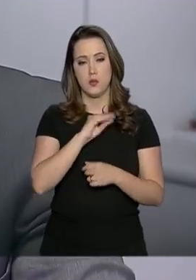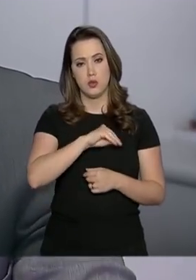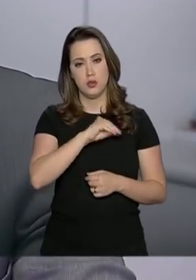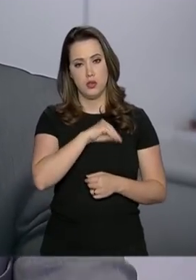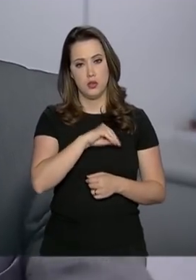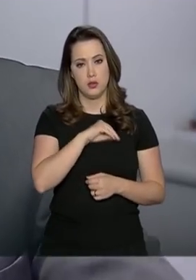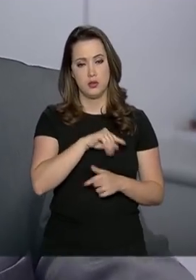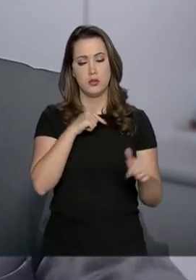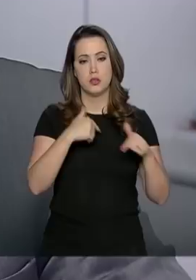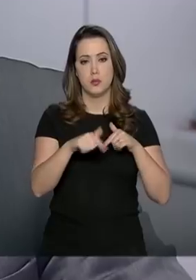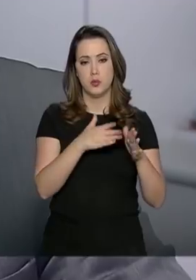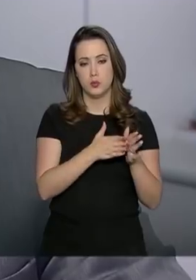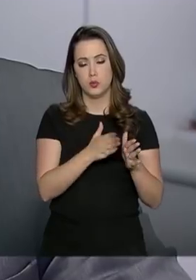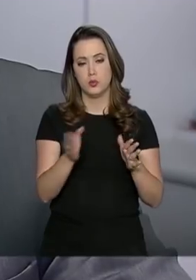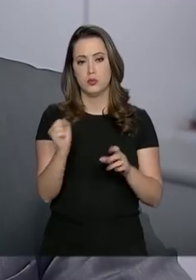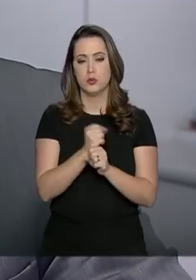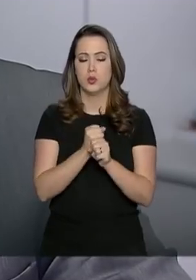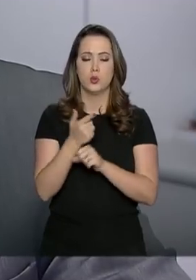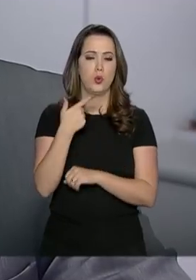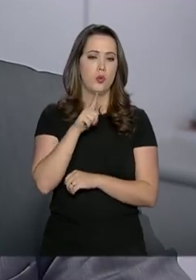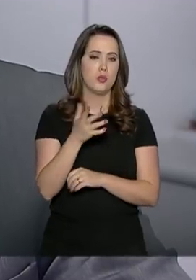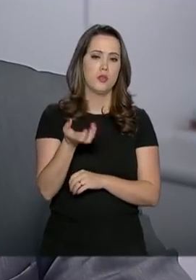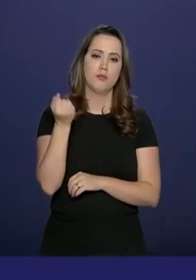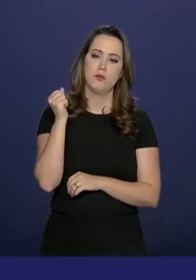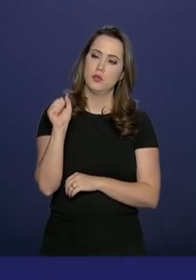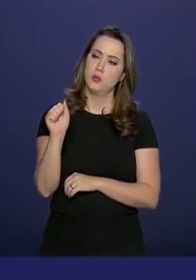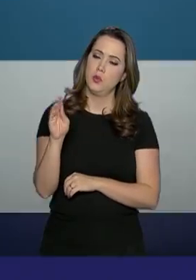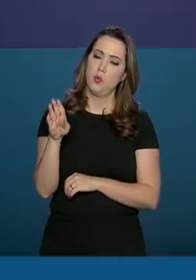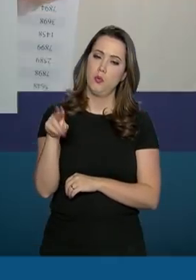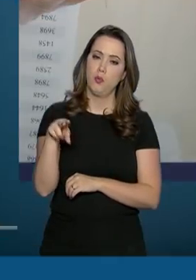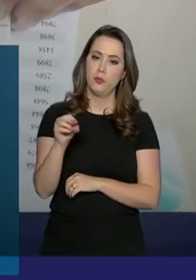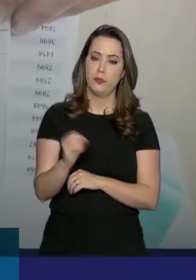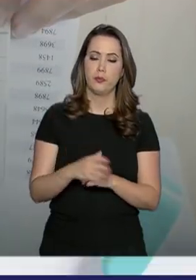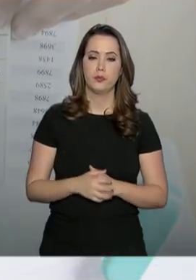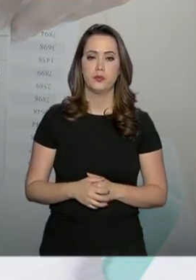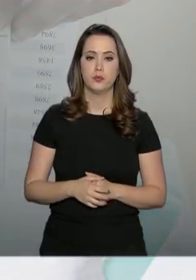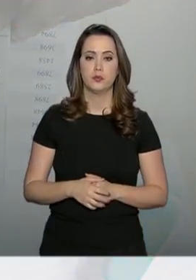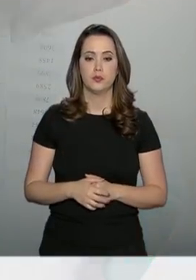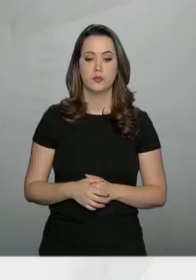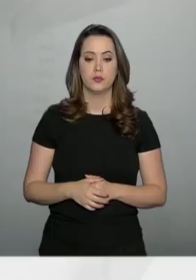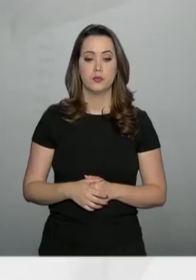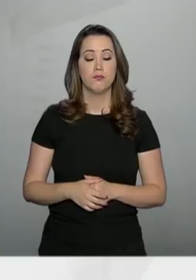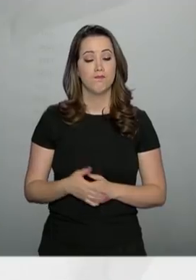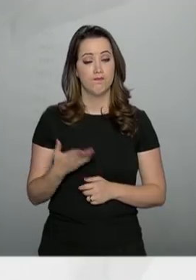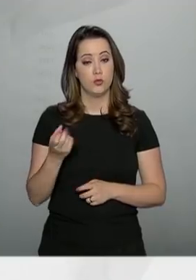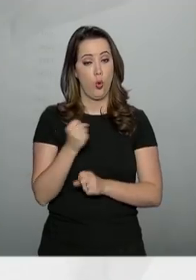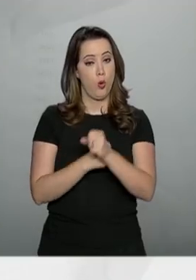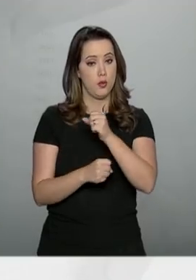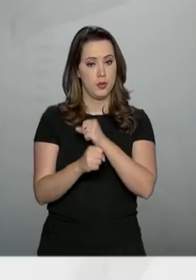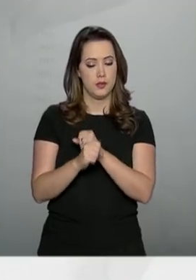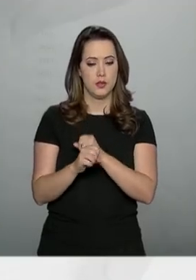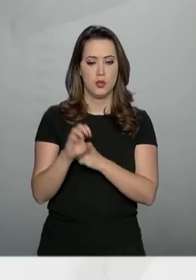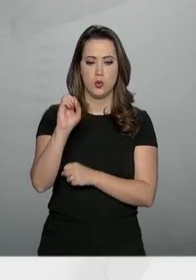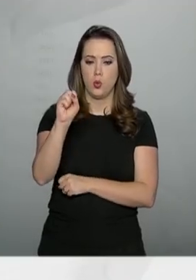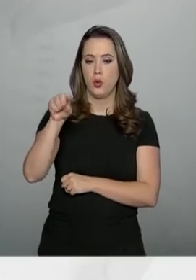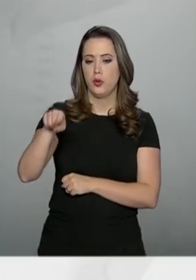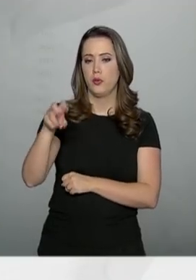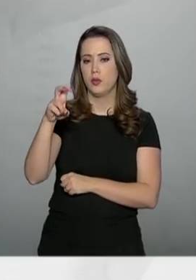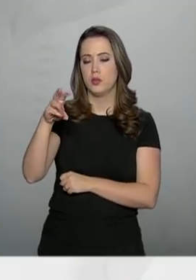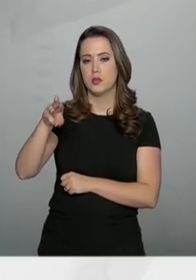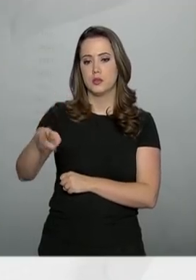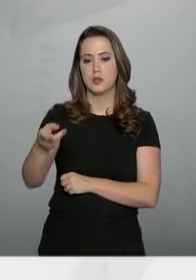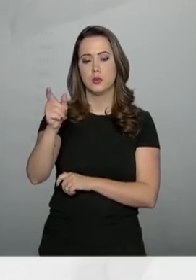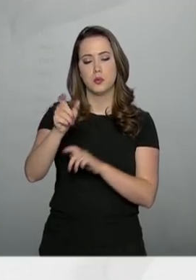teve aquele vínculo durante o ano, ele não vai conseguir receber o abono. No ano passado, 8 milhões e 500 mil empresas